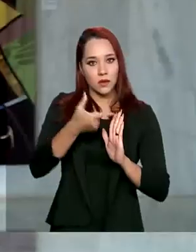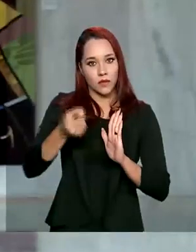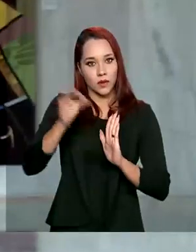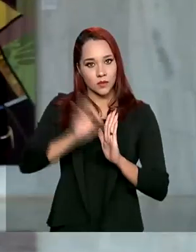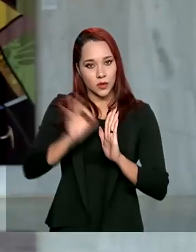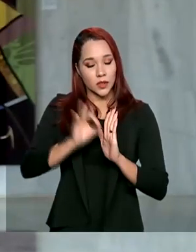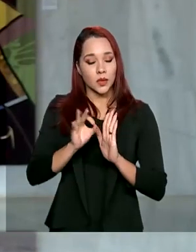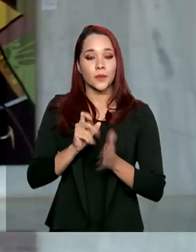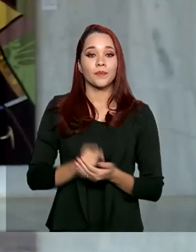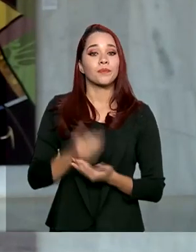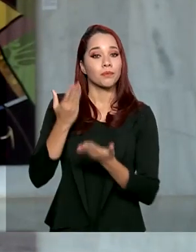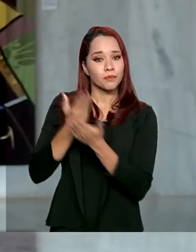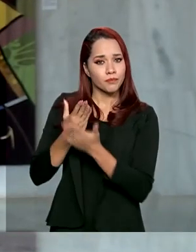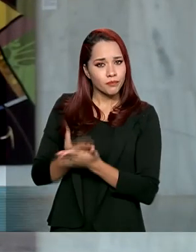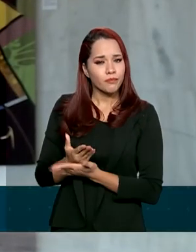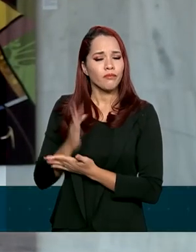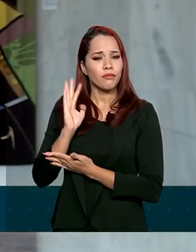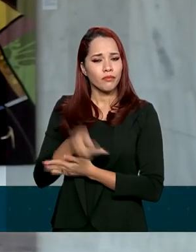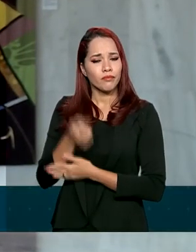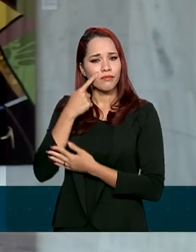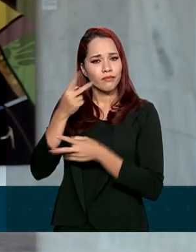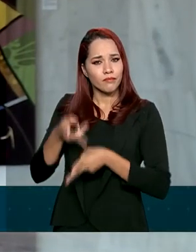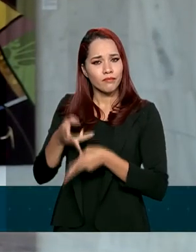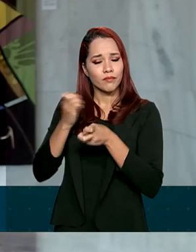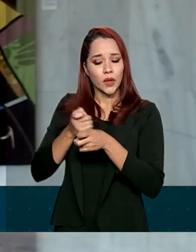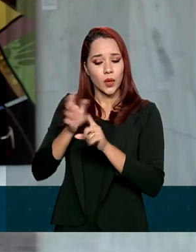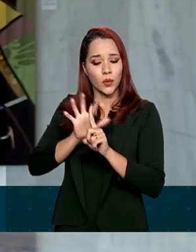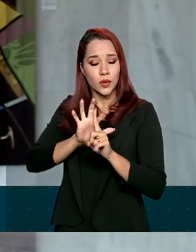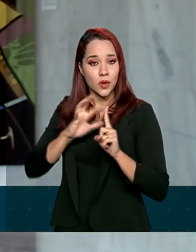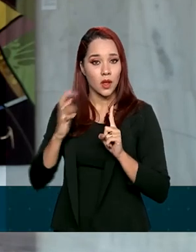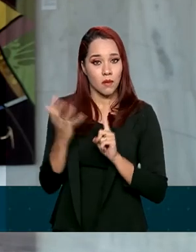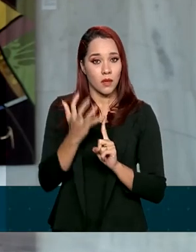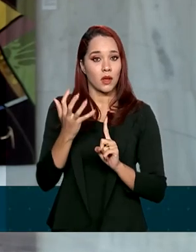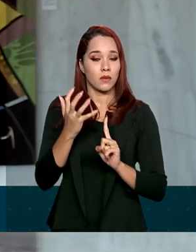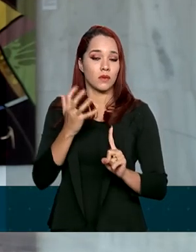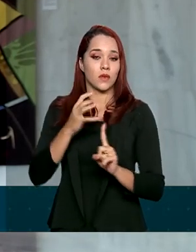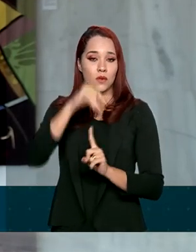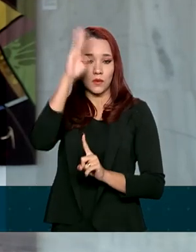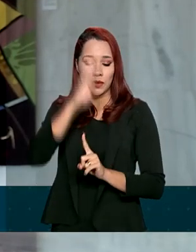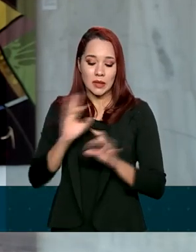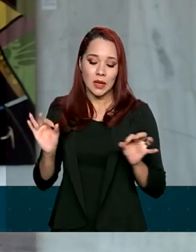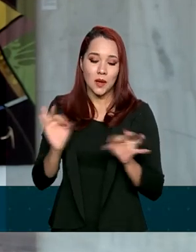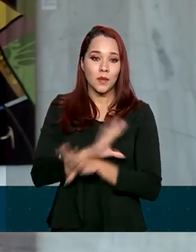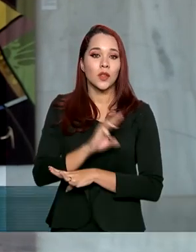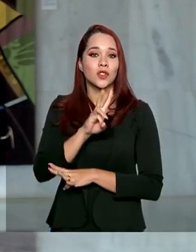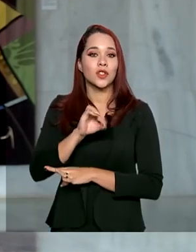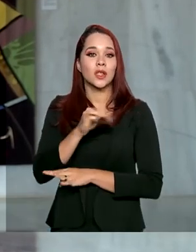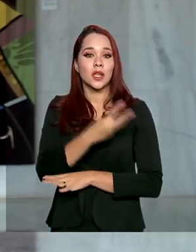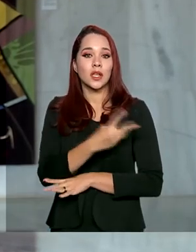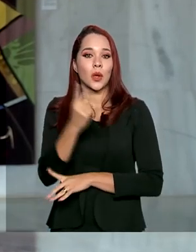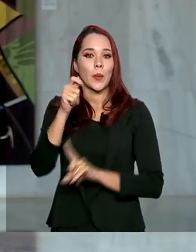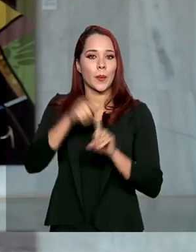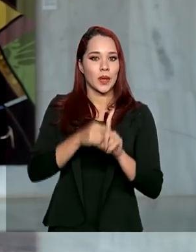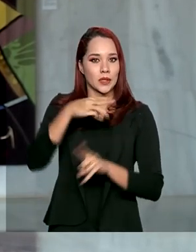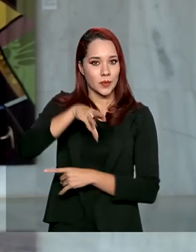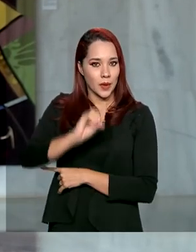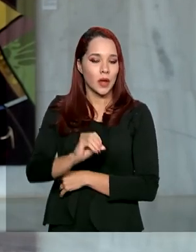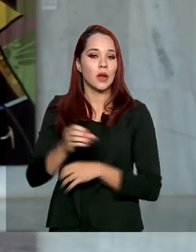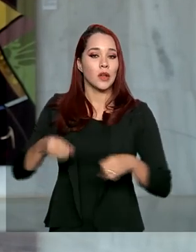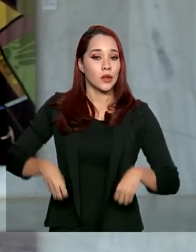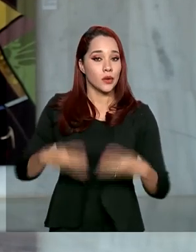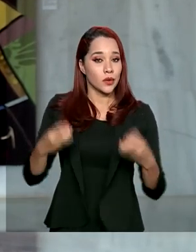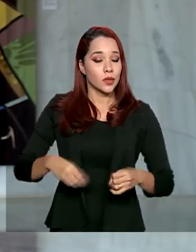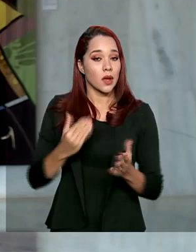O estudo está considerando que o isolamento social no país termine em 31 de maio e que os gastos